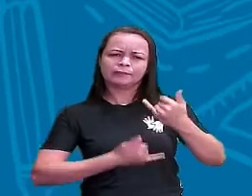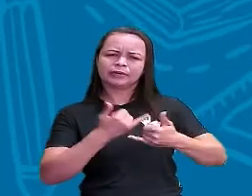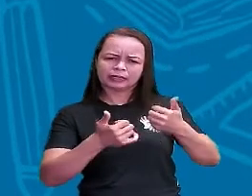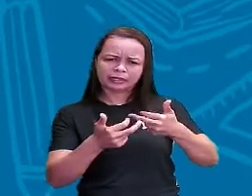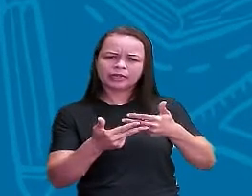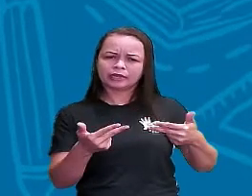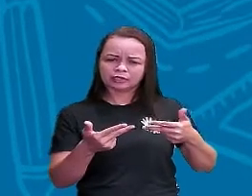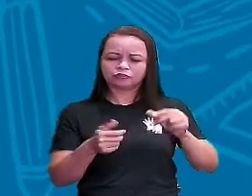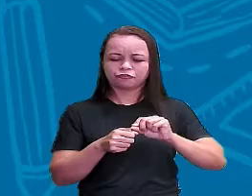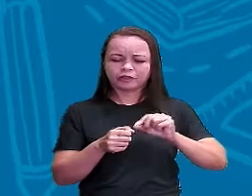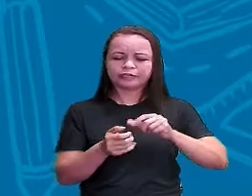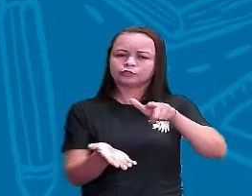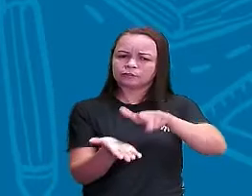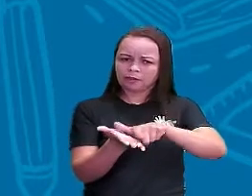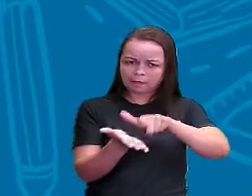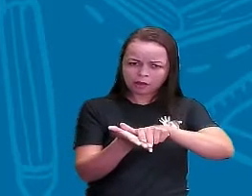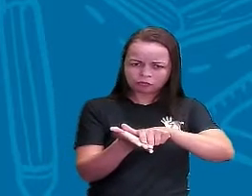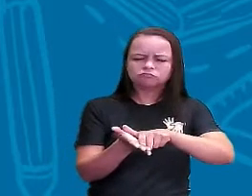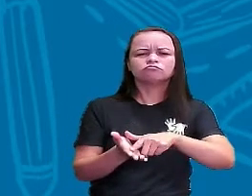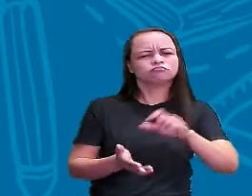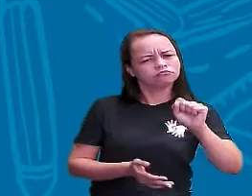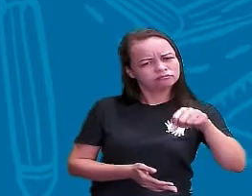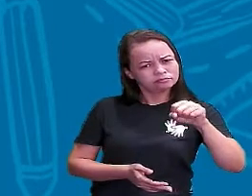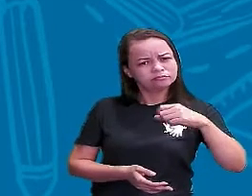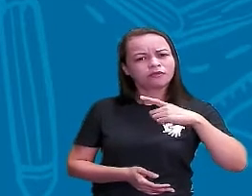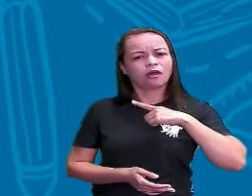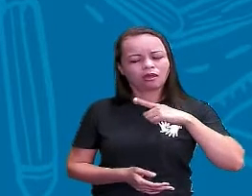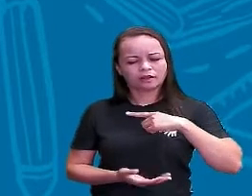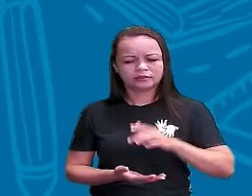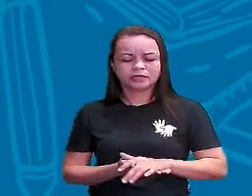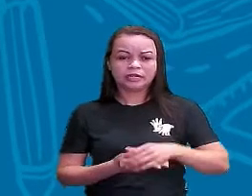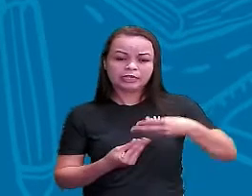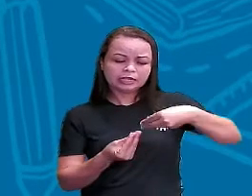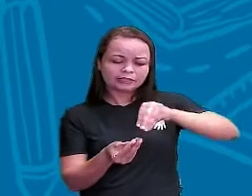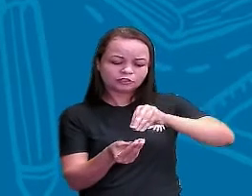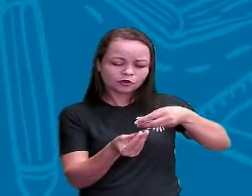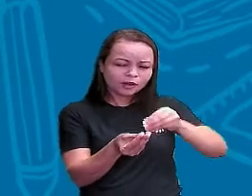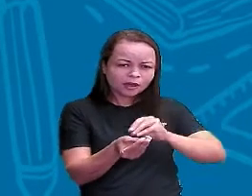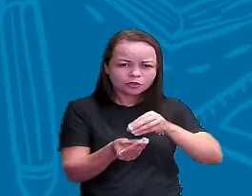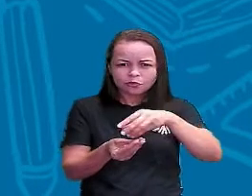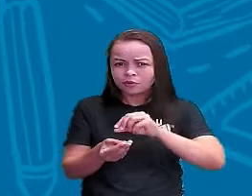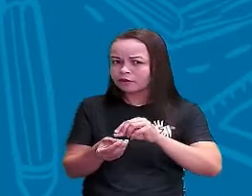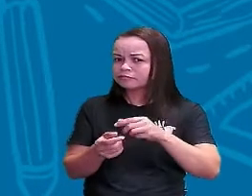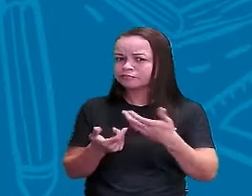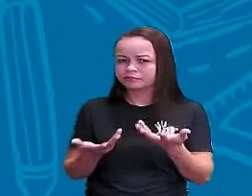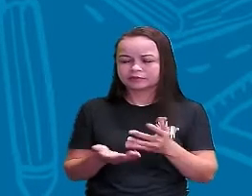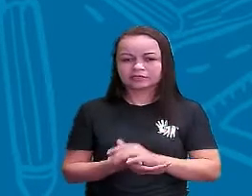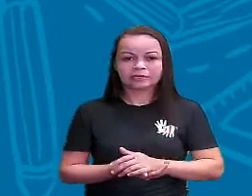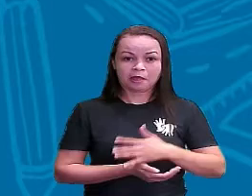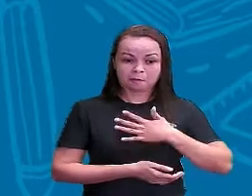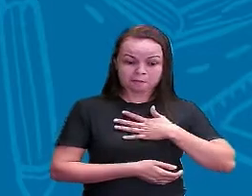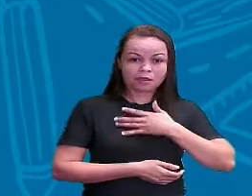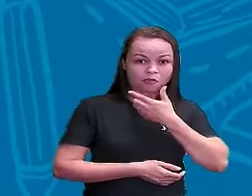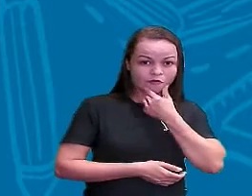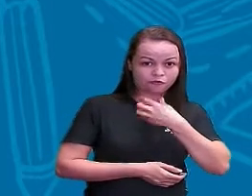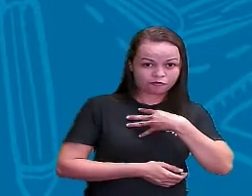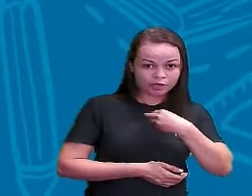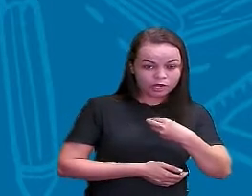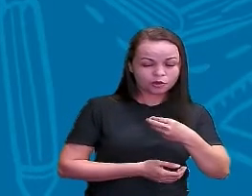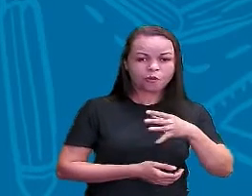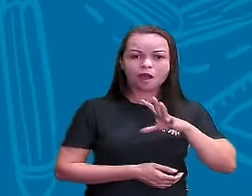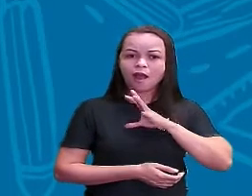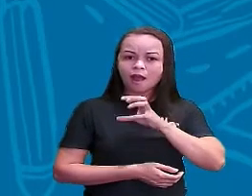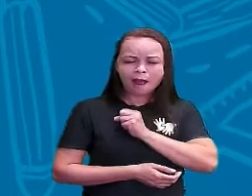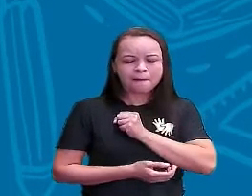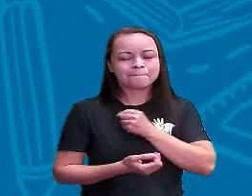brinquedo de papel? Tem sim E as dobraduras que a gente faz? Meu filho ama brincar, ó De